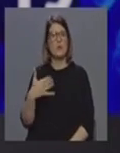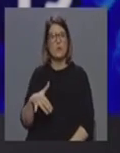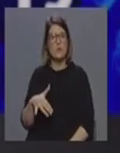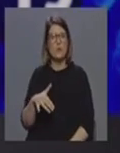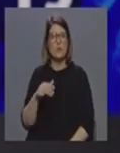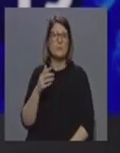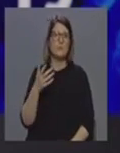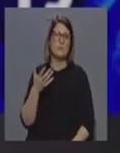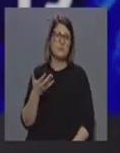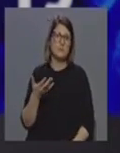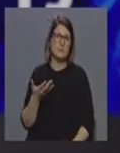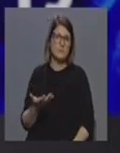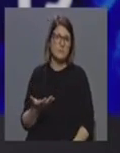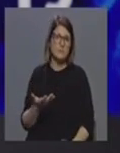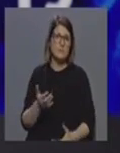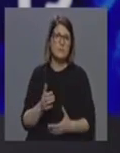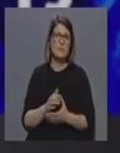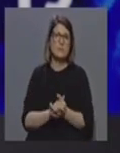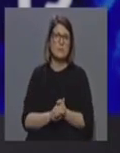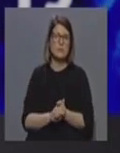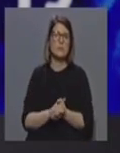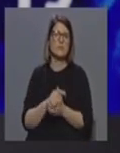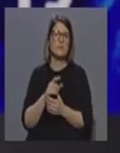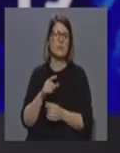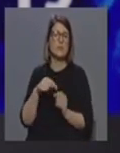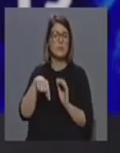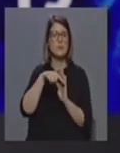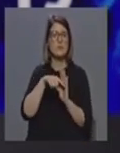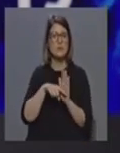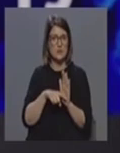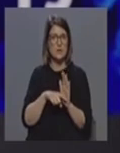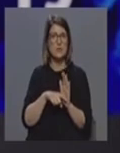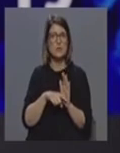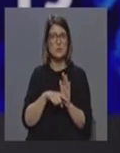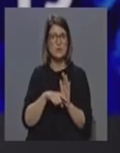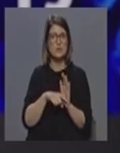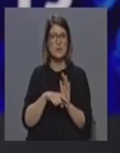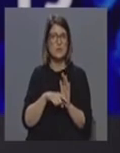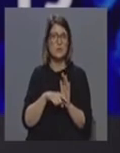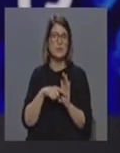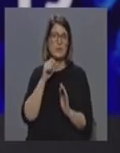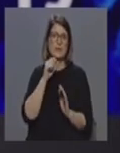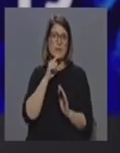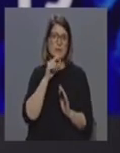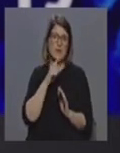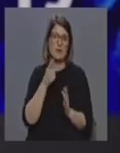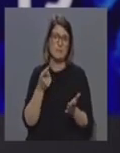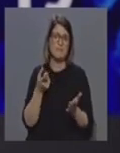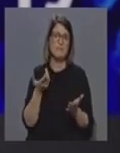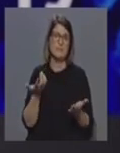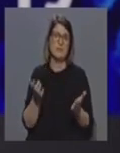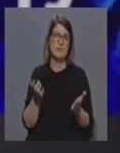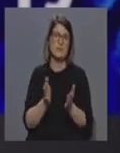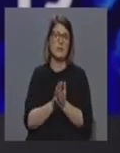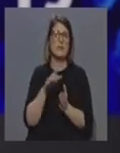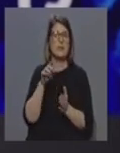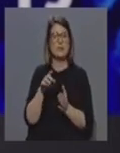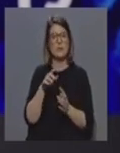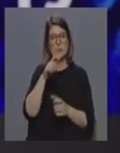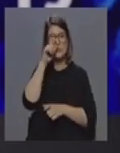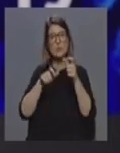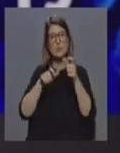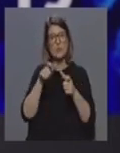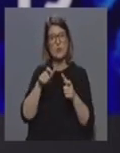ao Fio Cabo também implementar medidas que, tanto a surto e depois também ao Fio Cabo este público mais